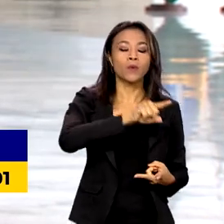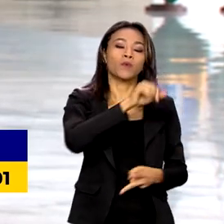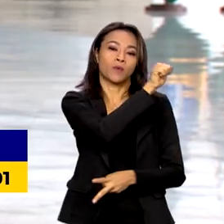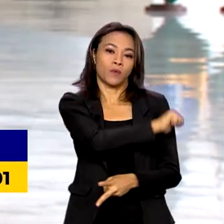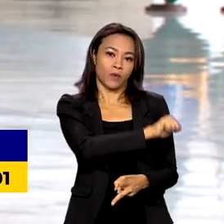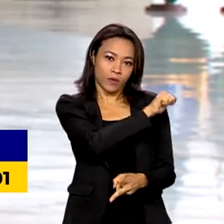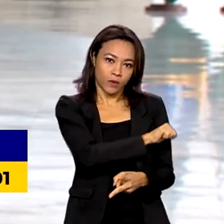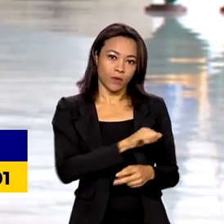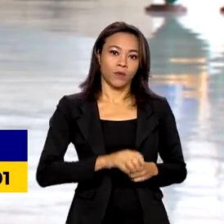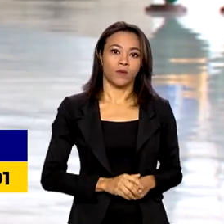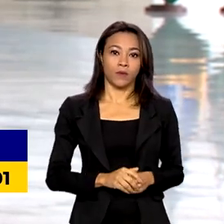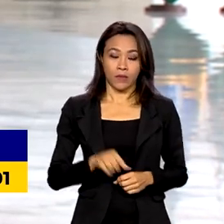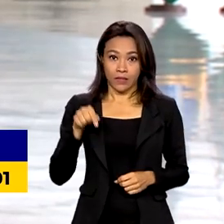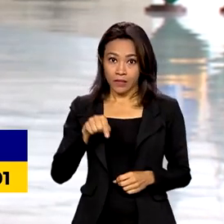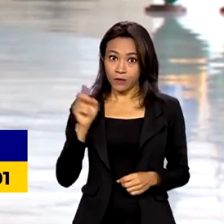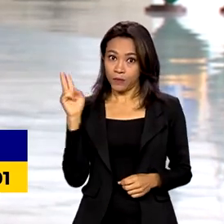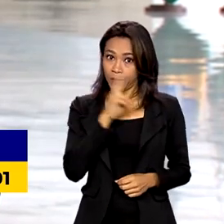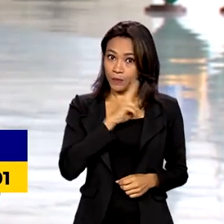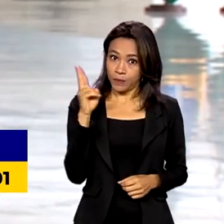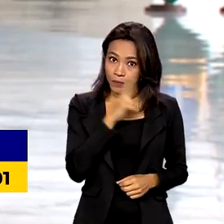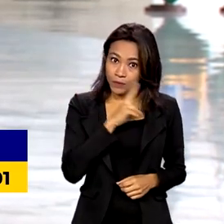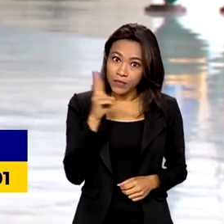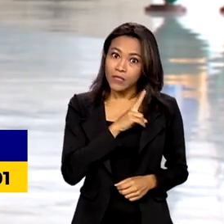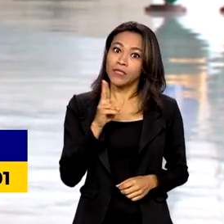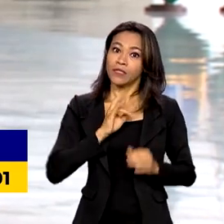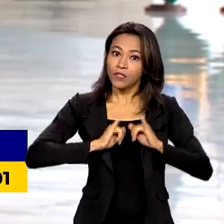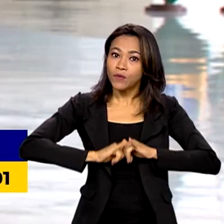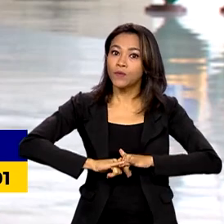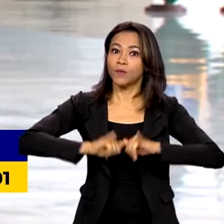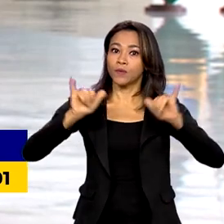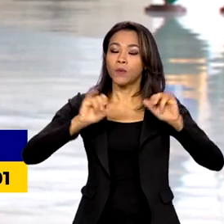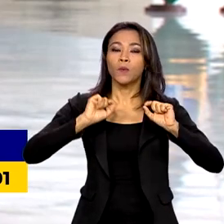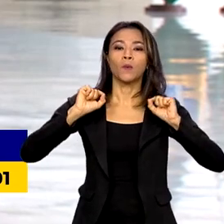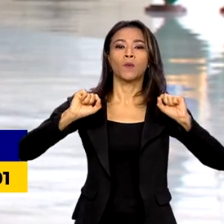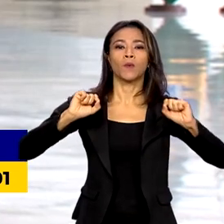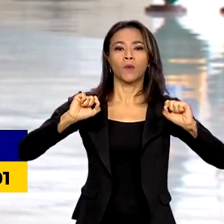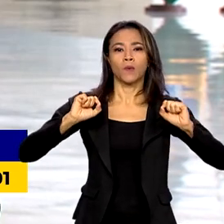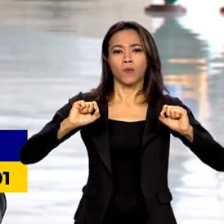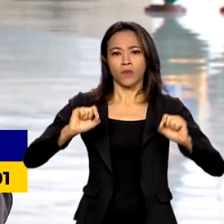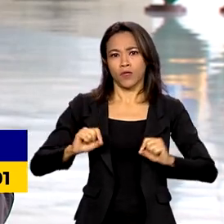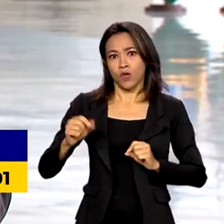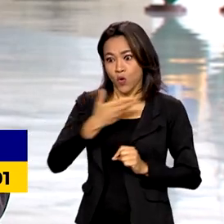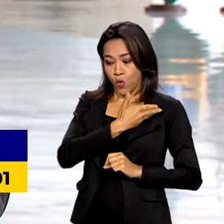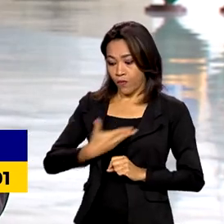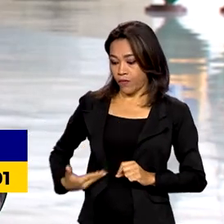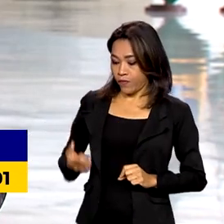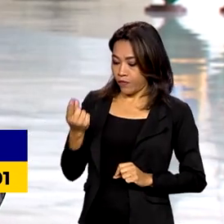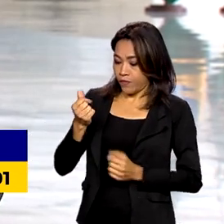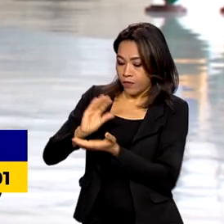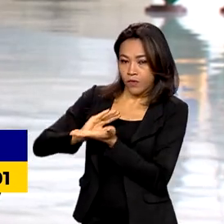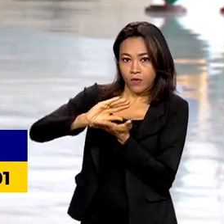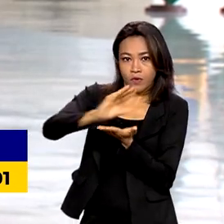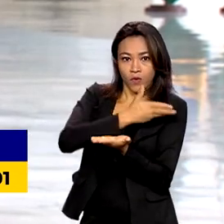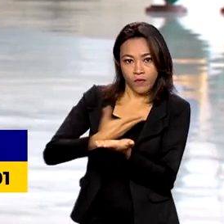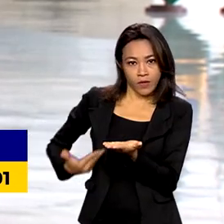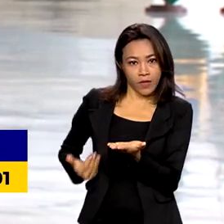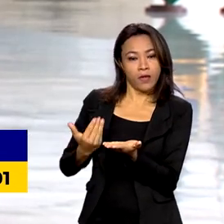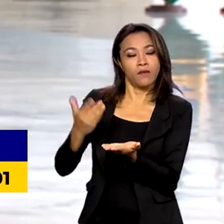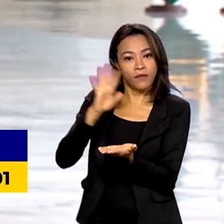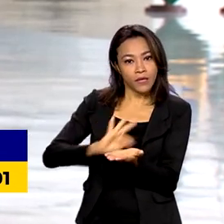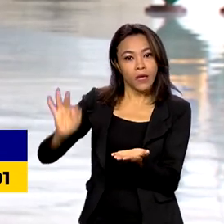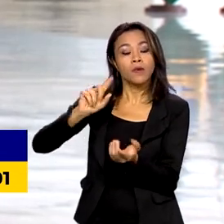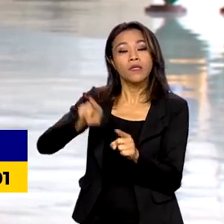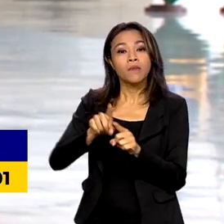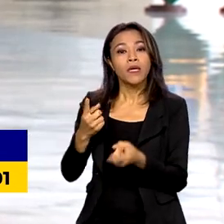declaração do estado de emergência possibilita a mobilização de verbas da União e também a melhor articulação entre